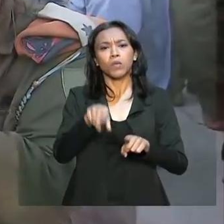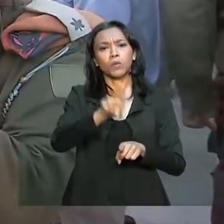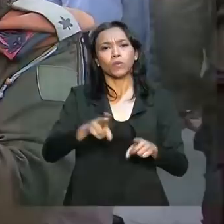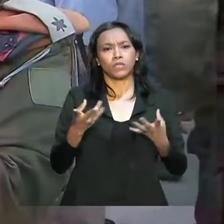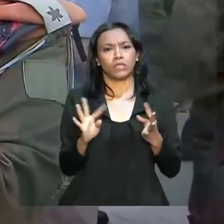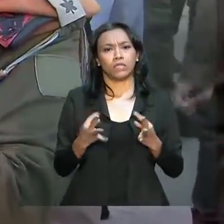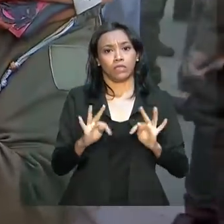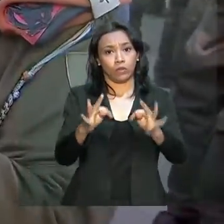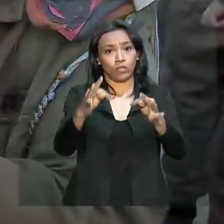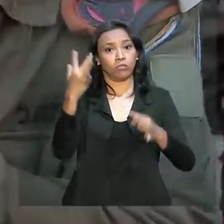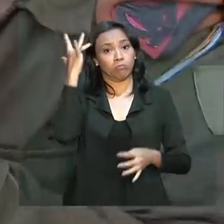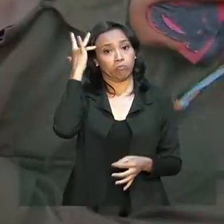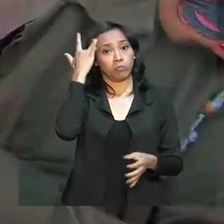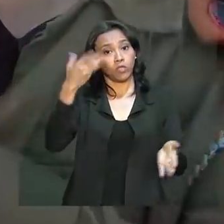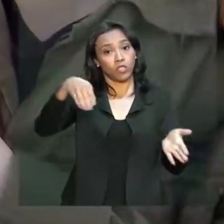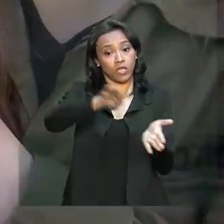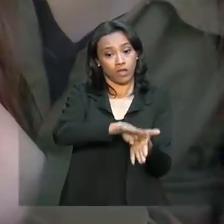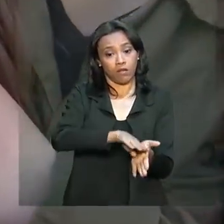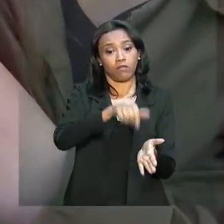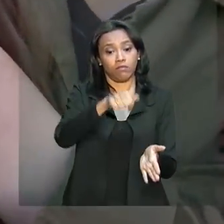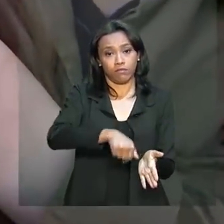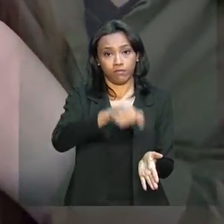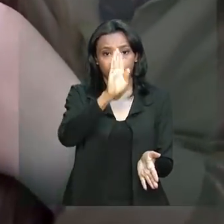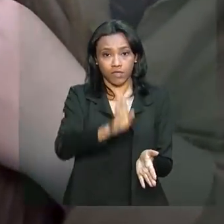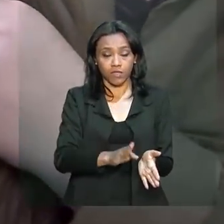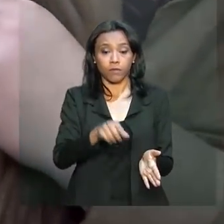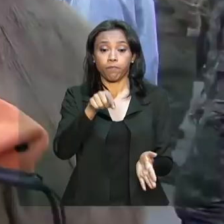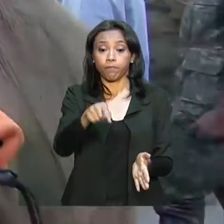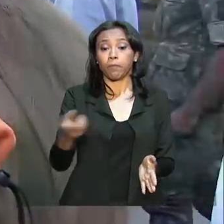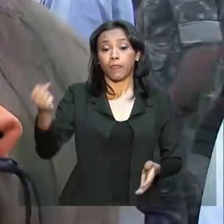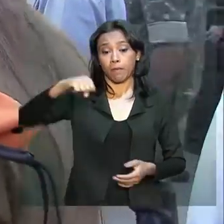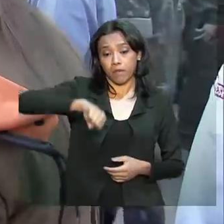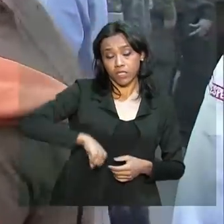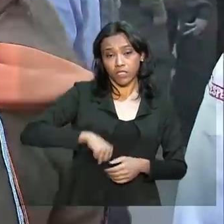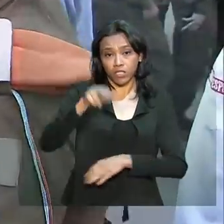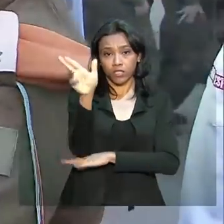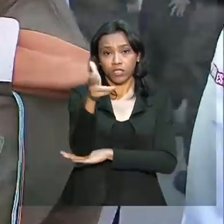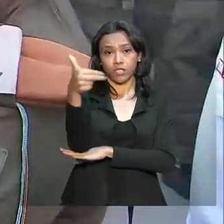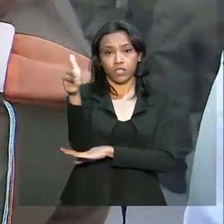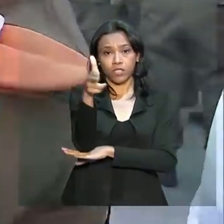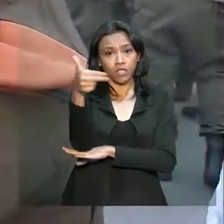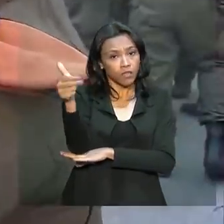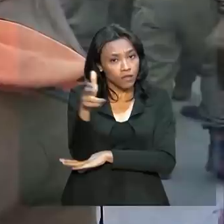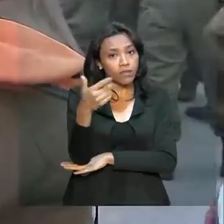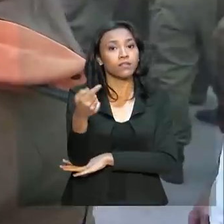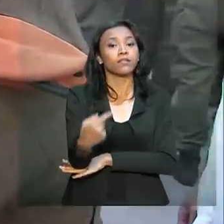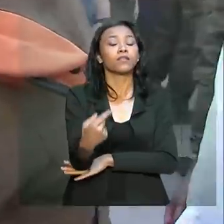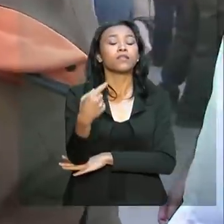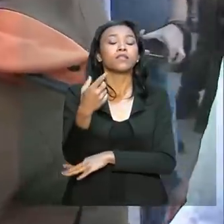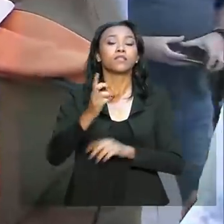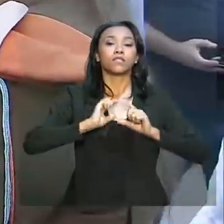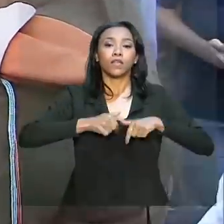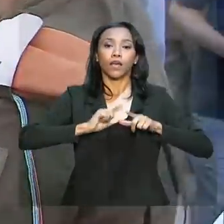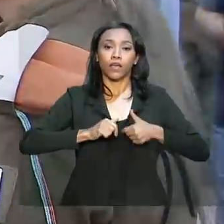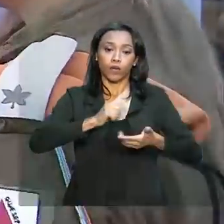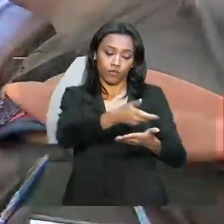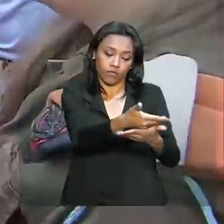-ministro de Israel. Em comunicado, a Embaixada de Israel declarou em nota.